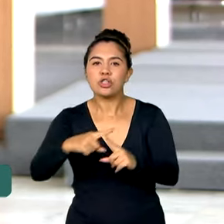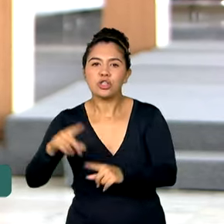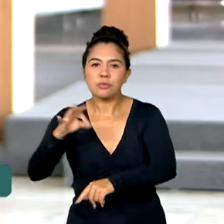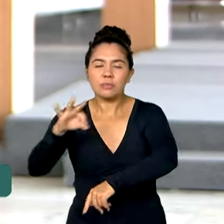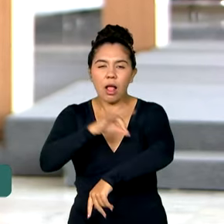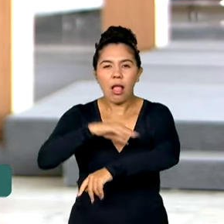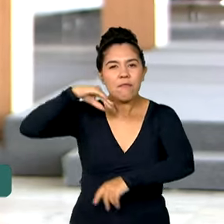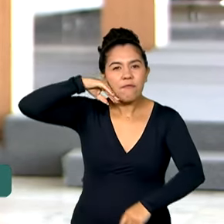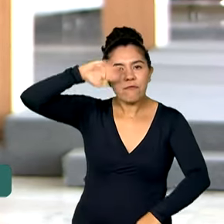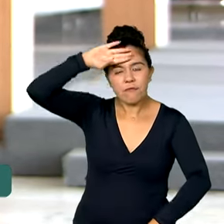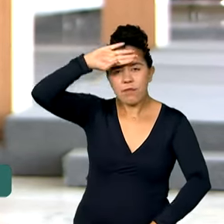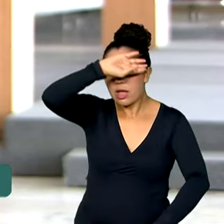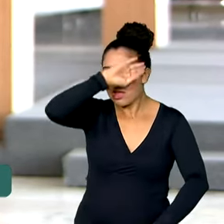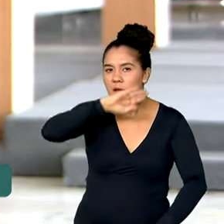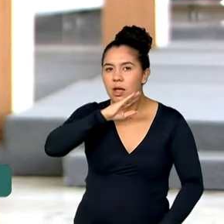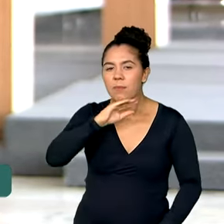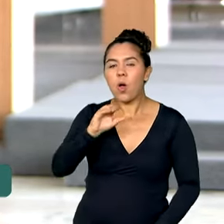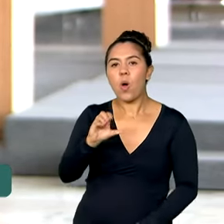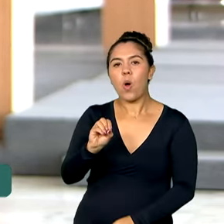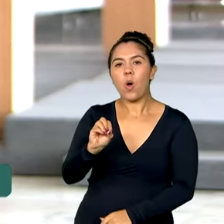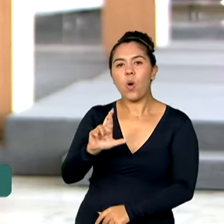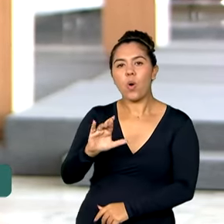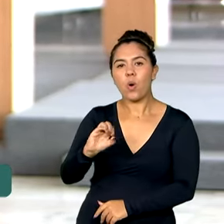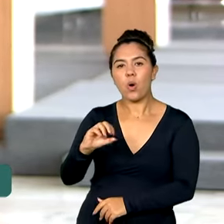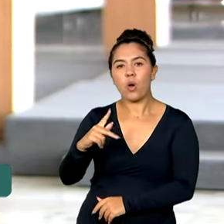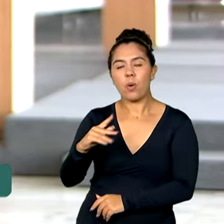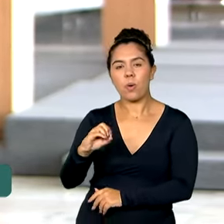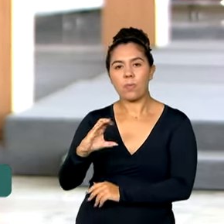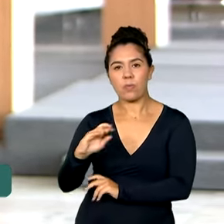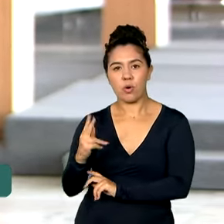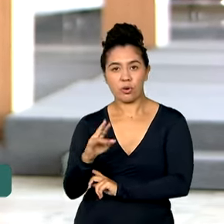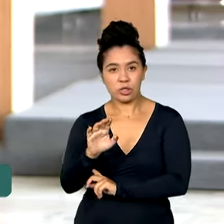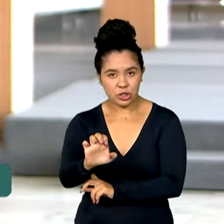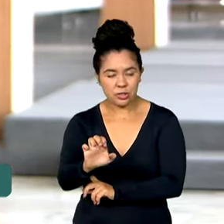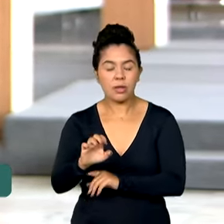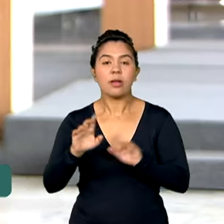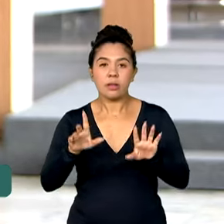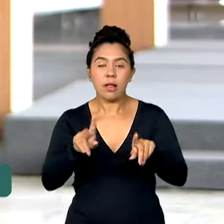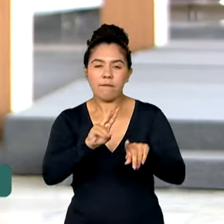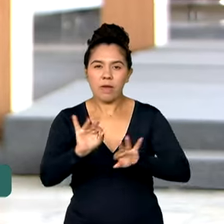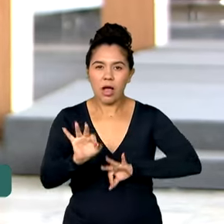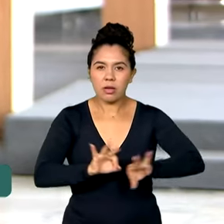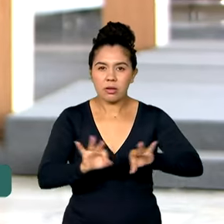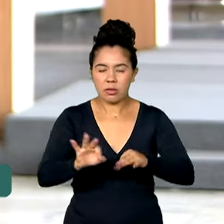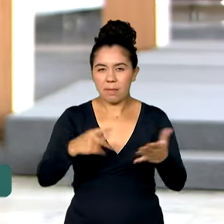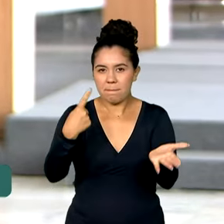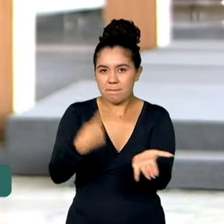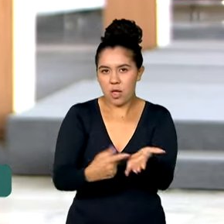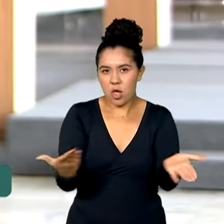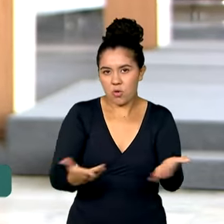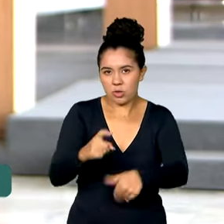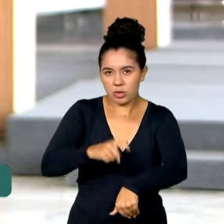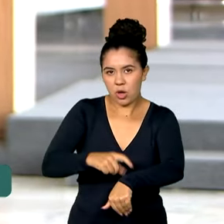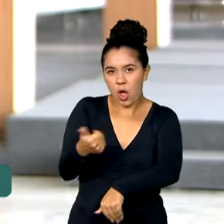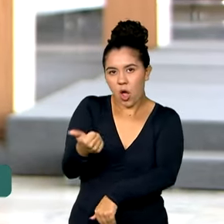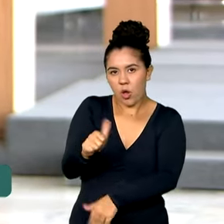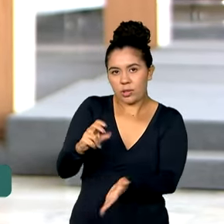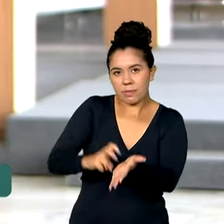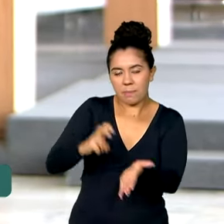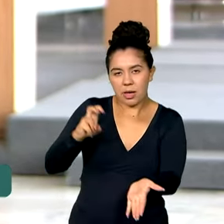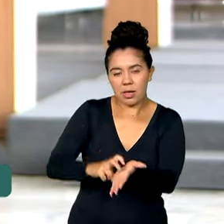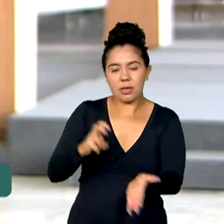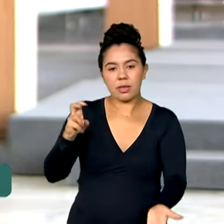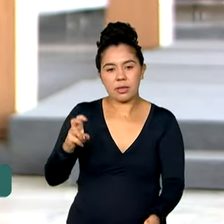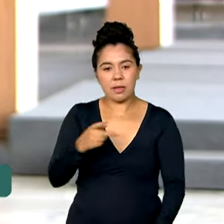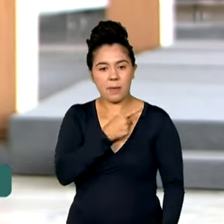Oropost. Além da coletiva para a apresentação do plano, que está prevista para logo mais às 11 horas da manhã, o presidente Lula tem